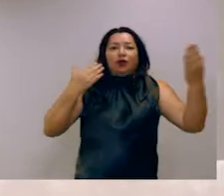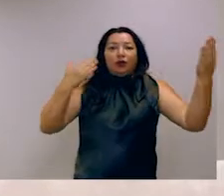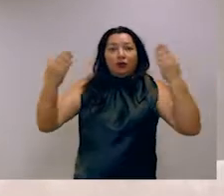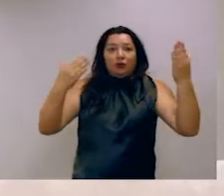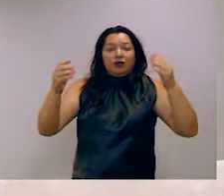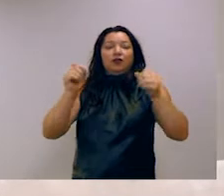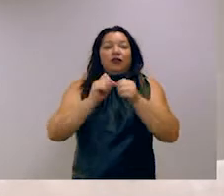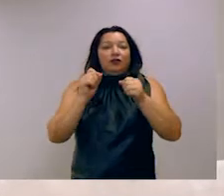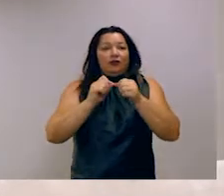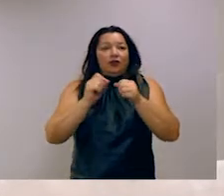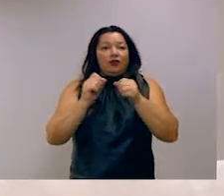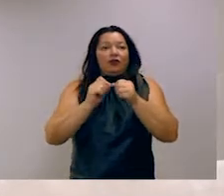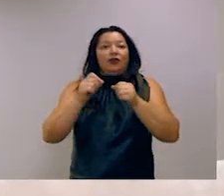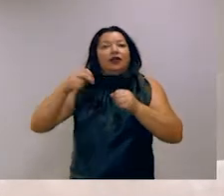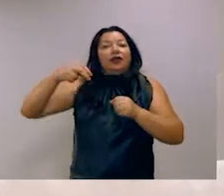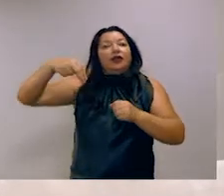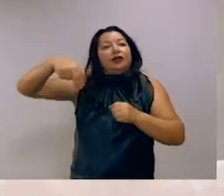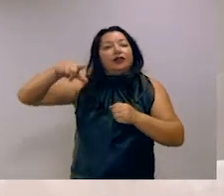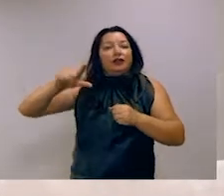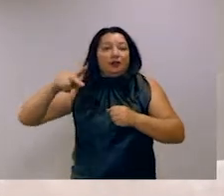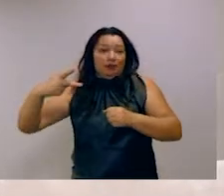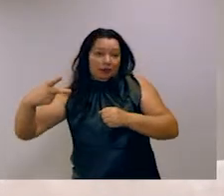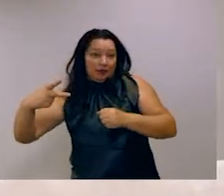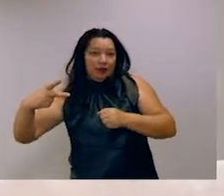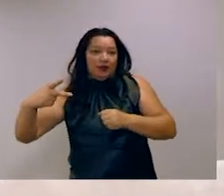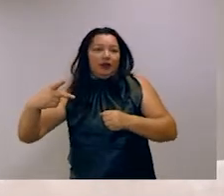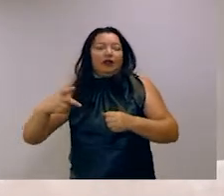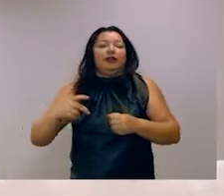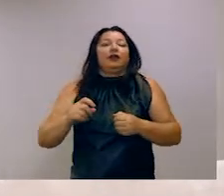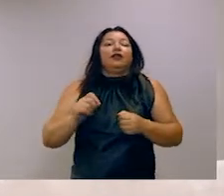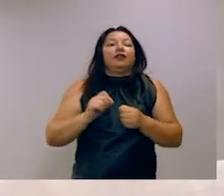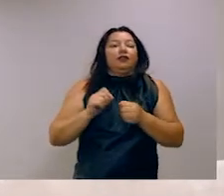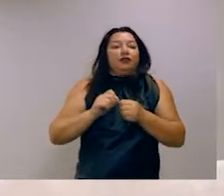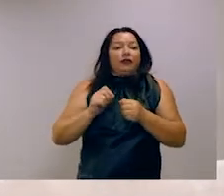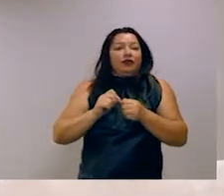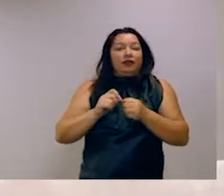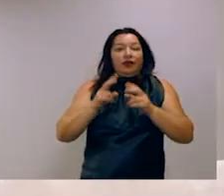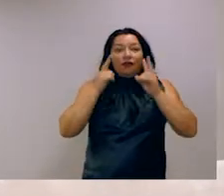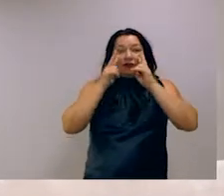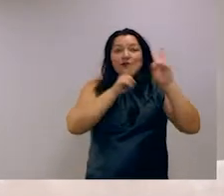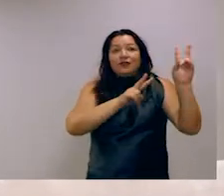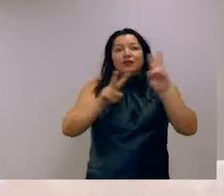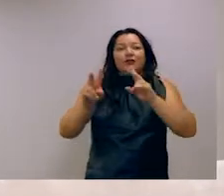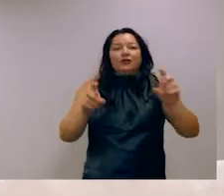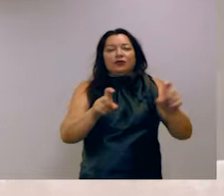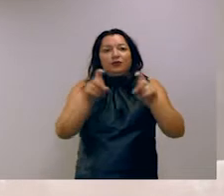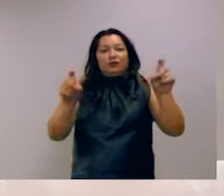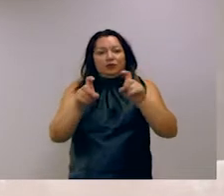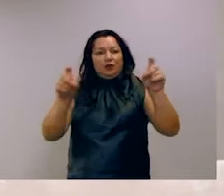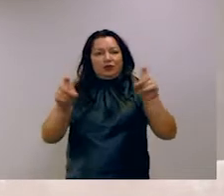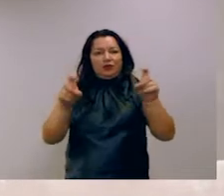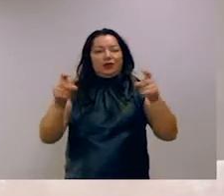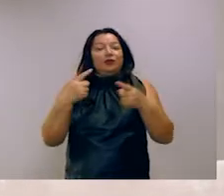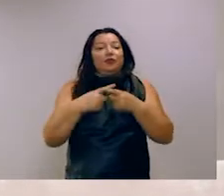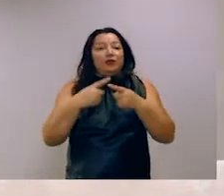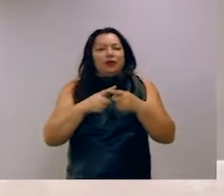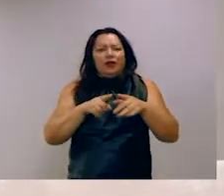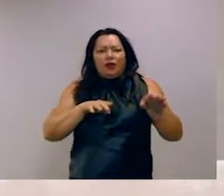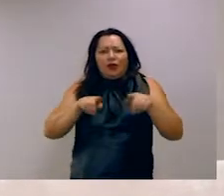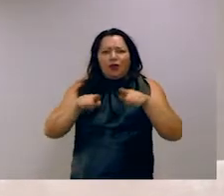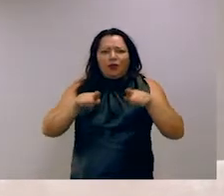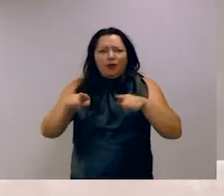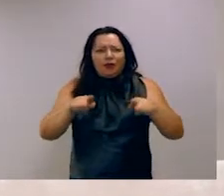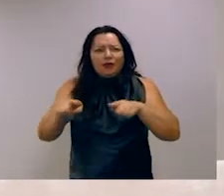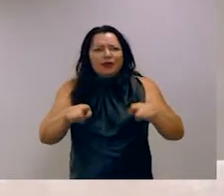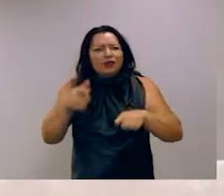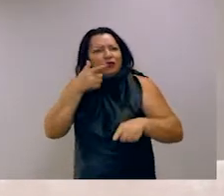feito para a NLP é o que aconteceu recentemente com visão computacional. Então, a ImageNet era uma competição de visão computacional.